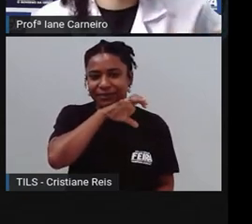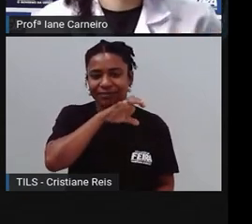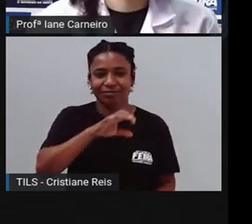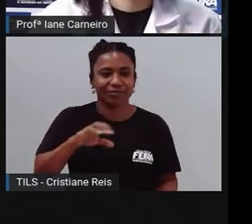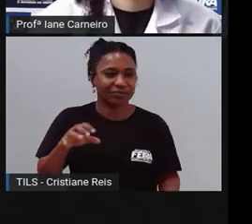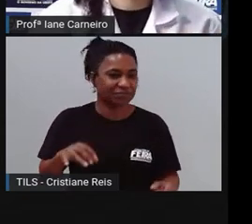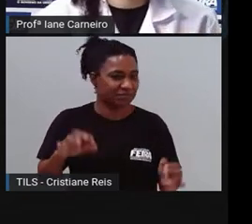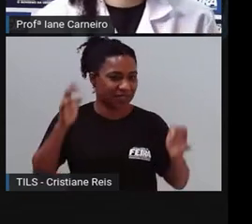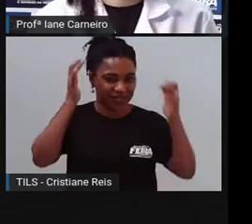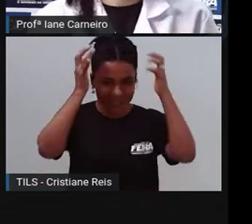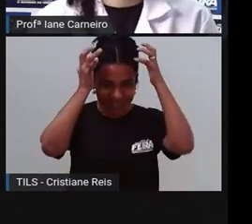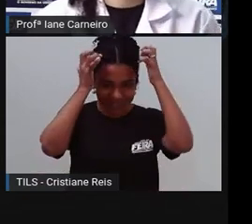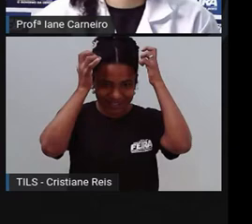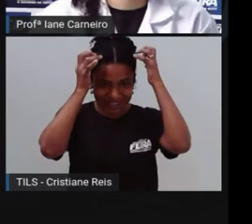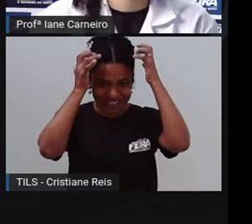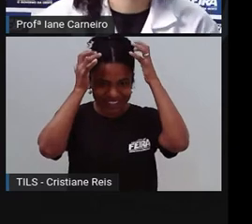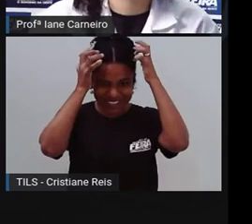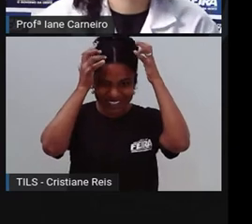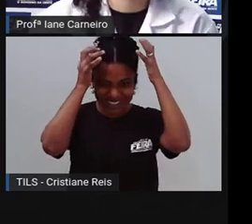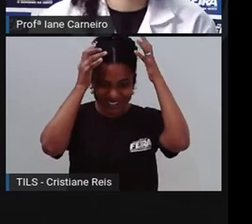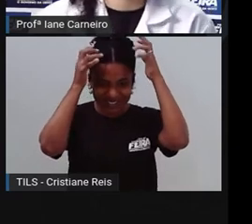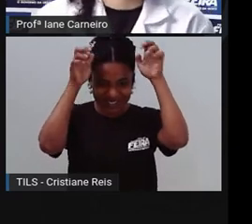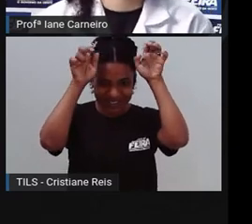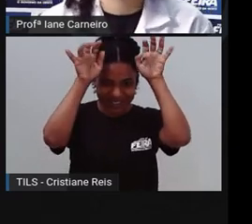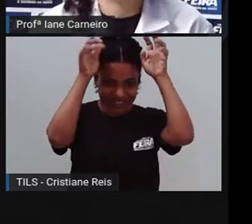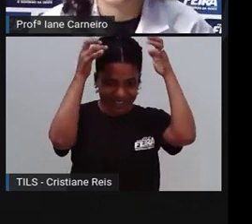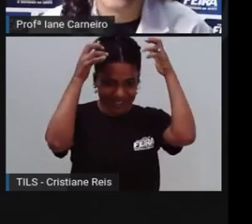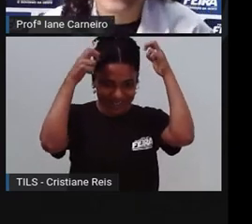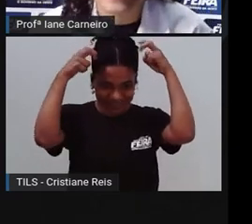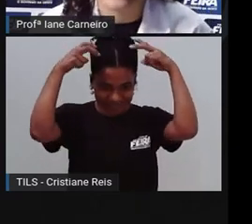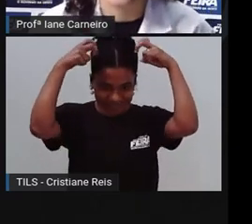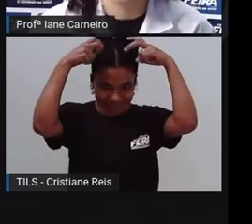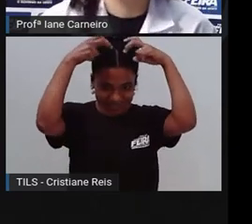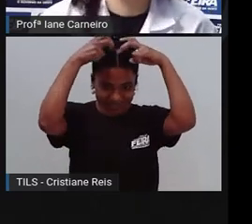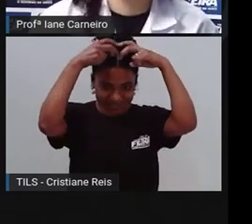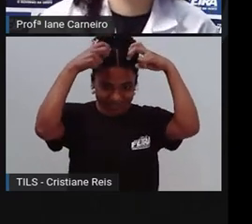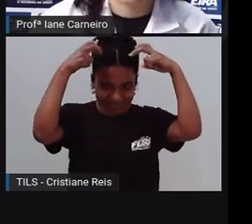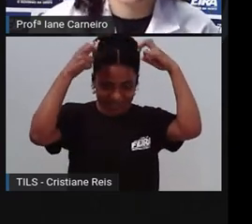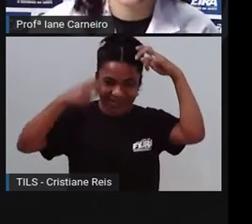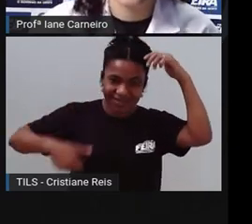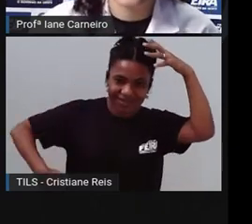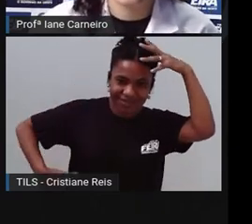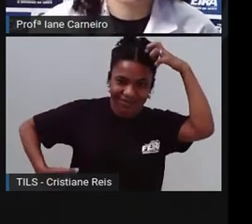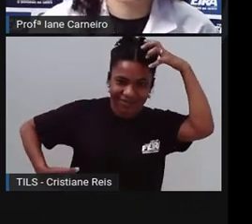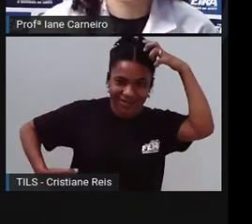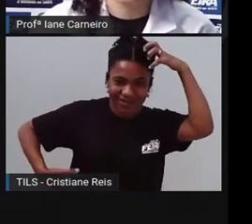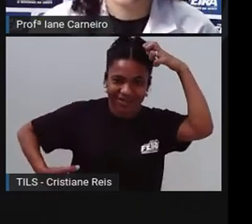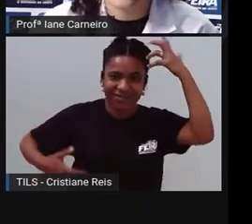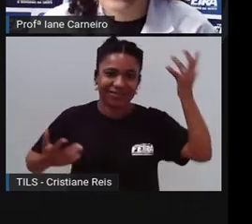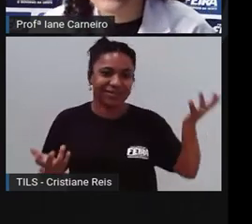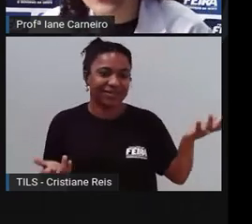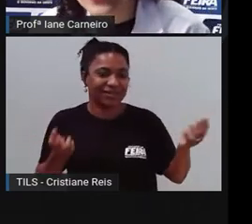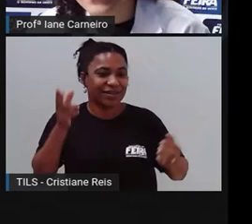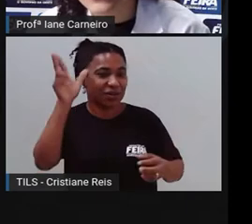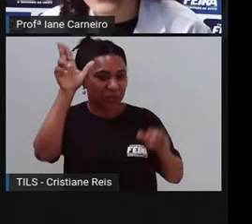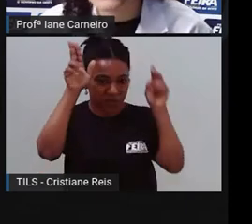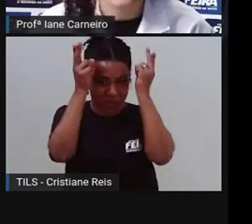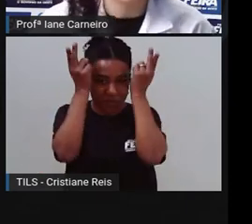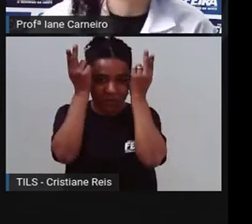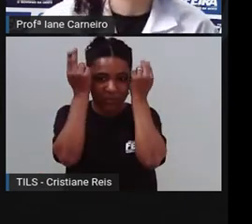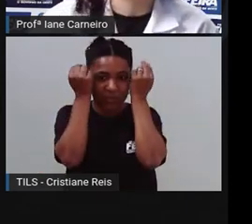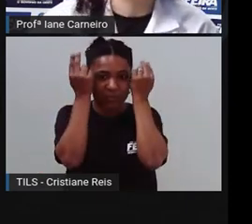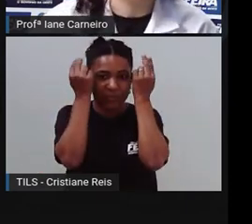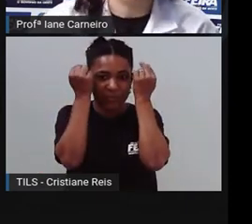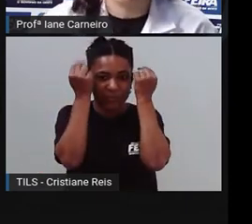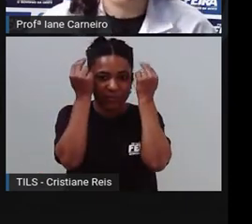cabeça. Qual é o bicho que anda com os pés na cabeça? Será que é o macaco? Será que é o coelho? Ou é o cachorro? Que bicho é esse?